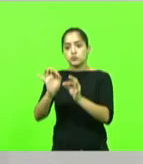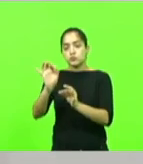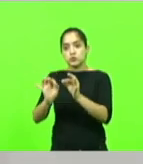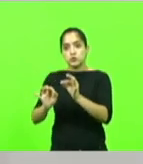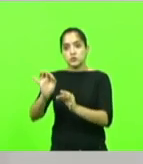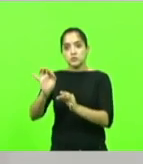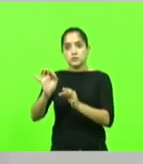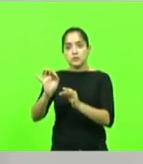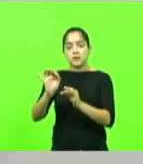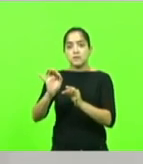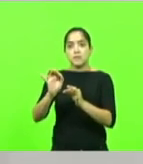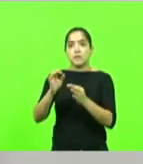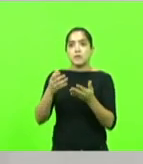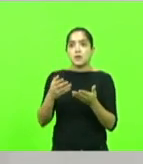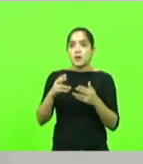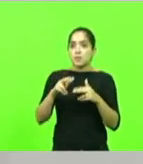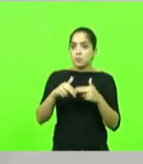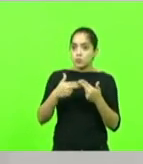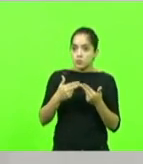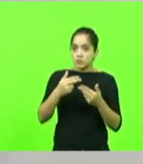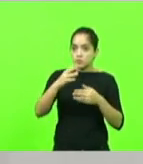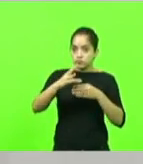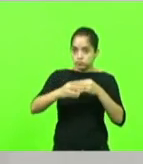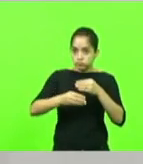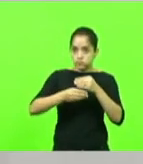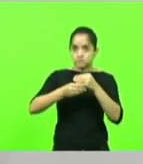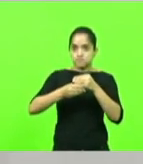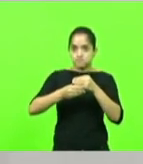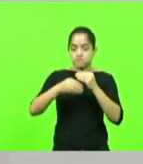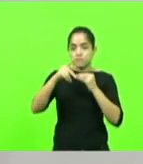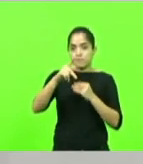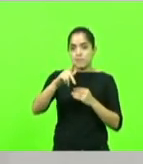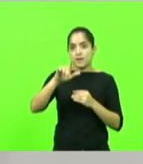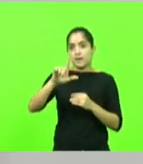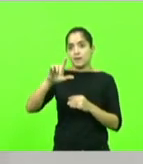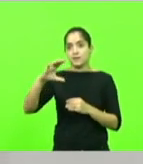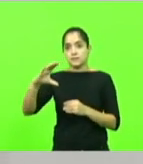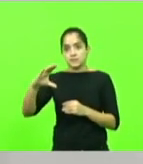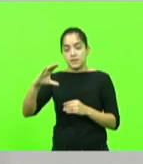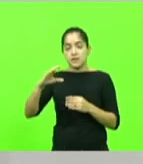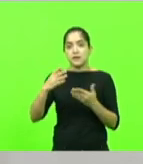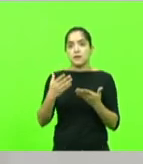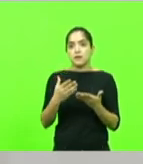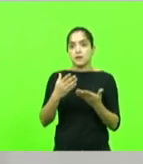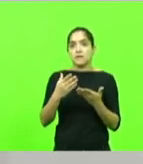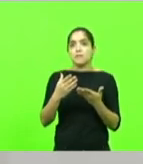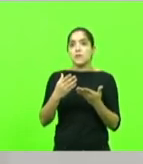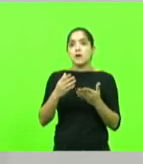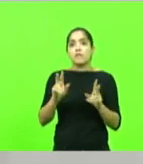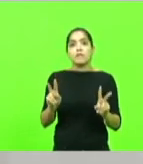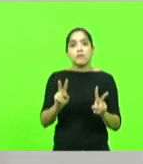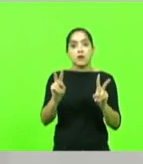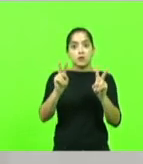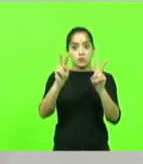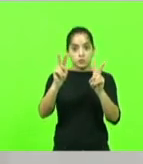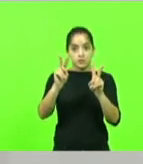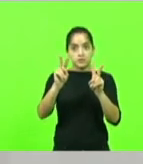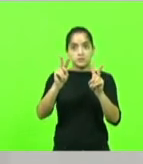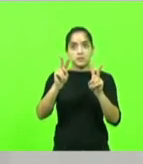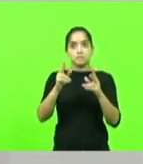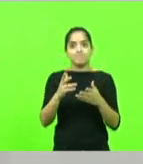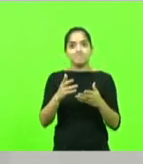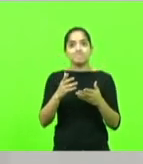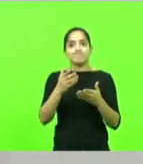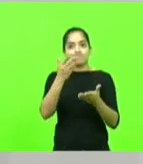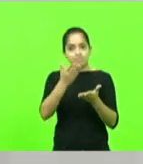E é por isso que eu fiz uma emenda a essa PLC, para que a gente possa, de fato, valorizar quem mais sente a